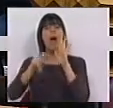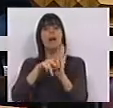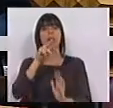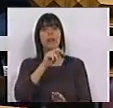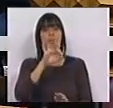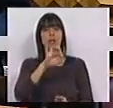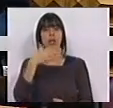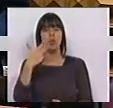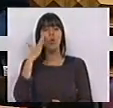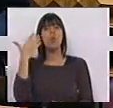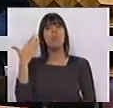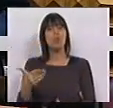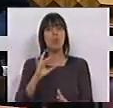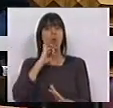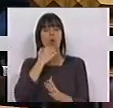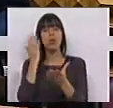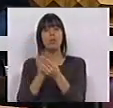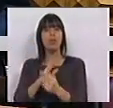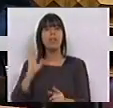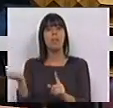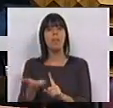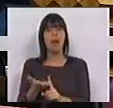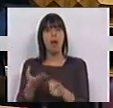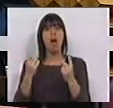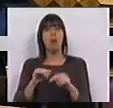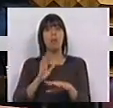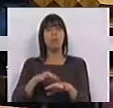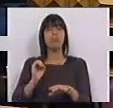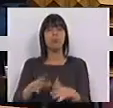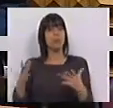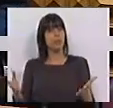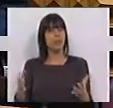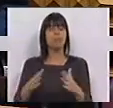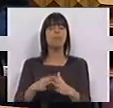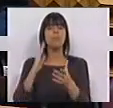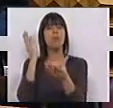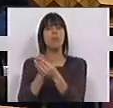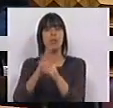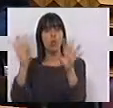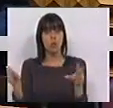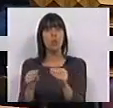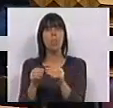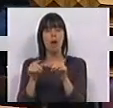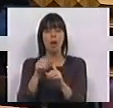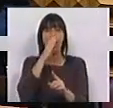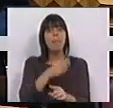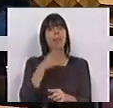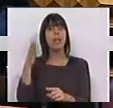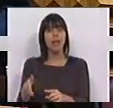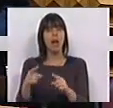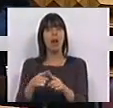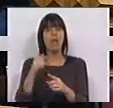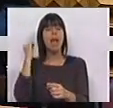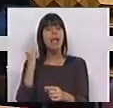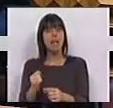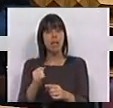381 nº 1 do Código do Processo Penal, na medida em que o processo sumário é aplicável a